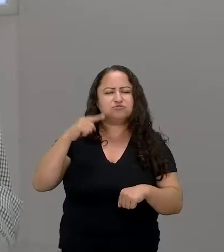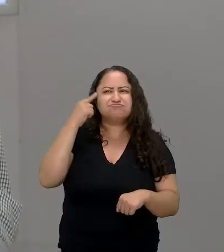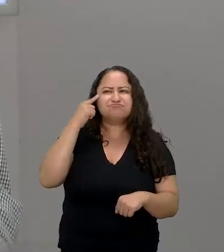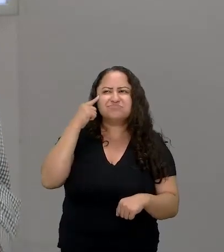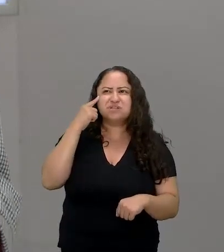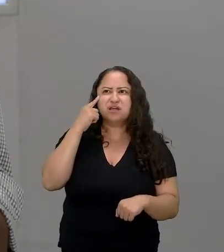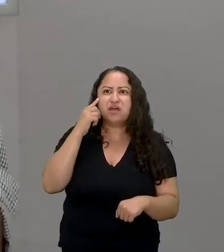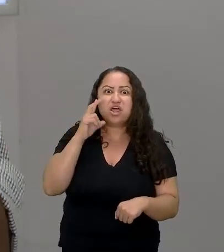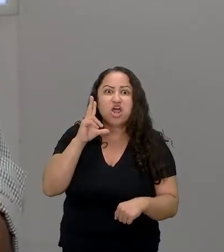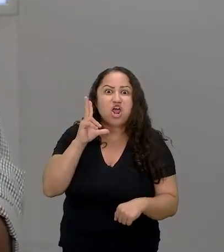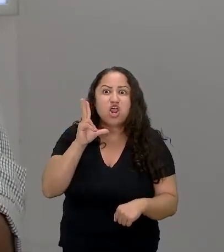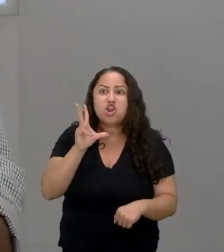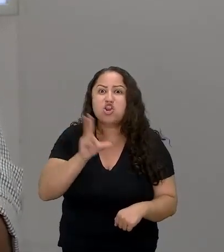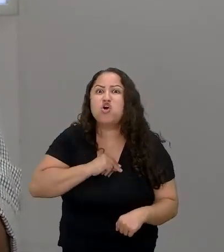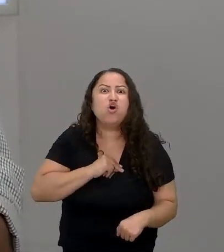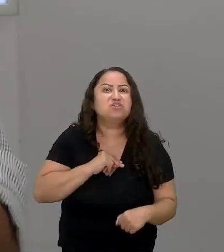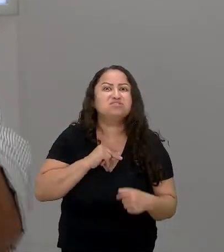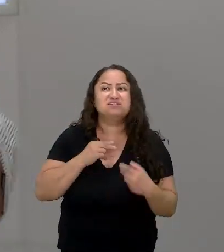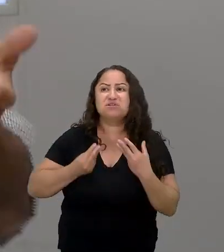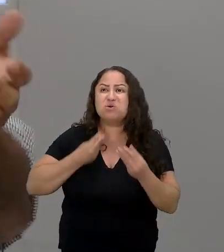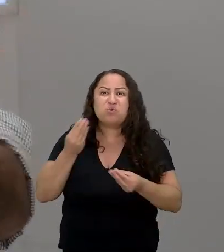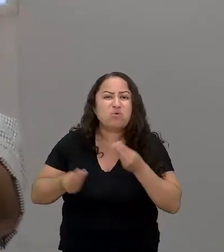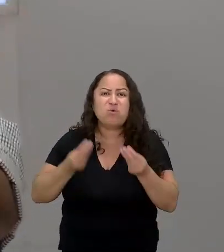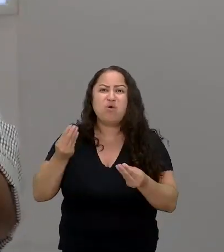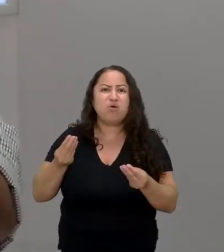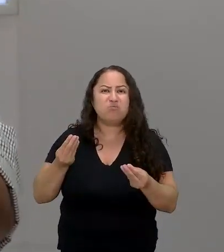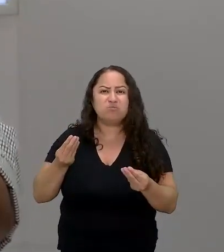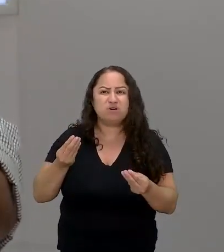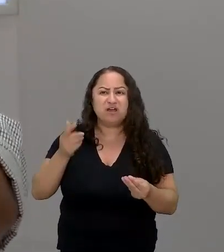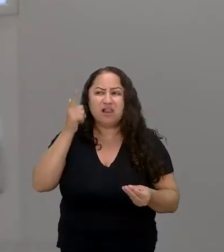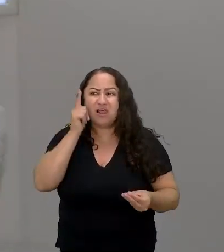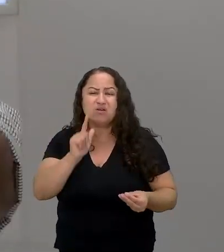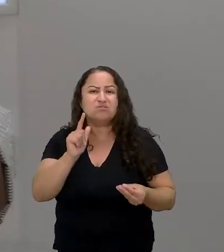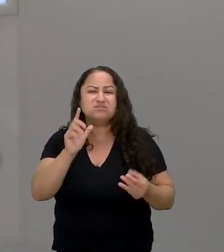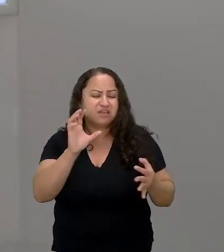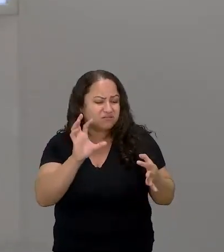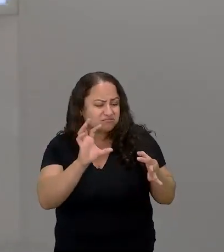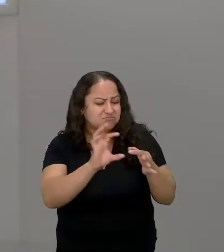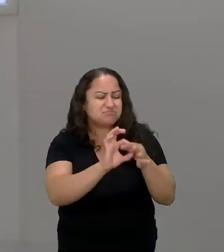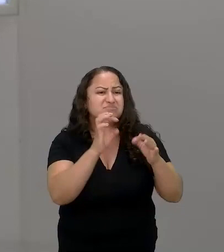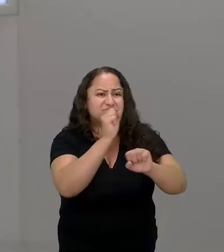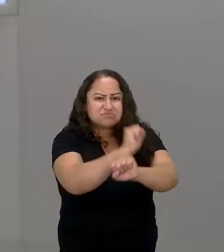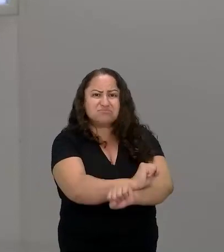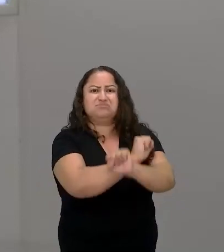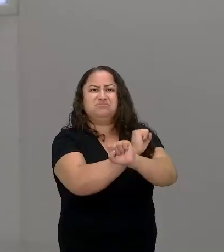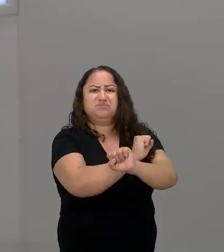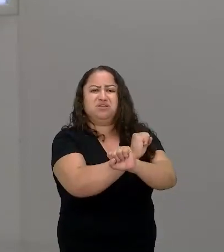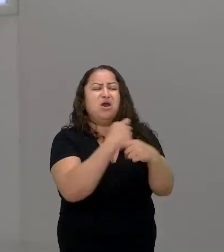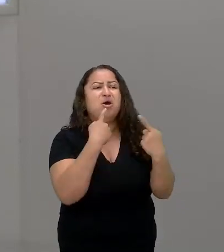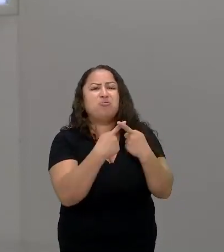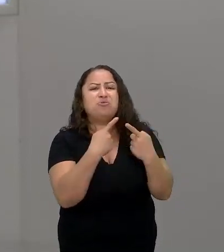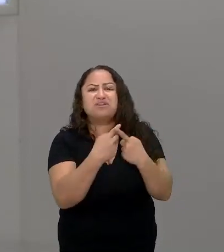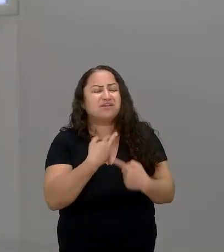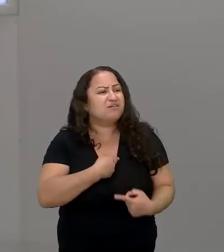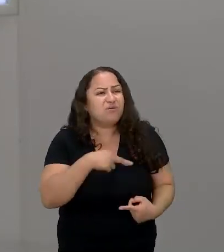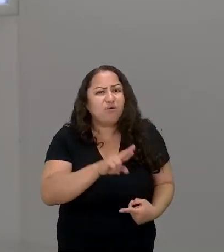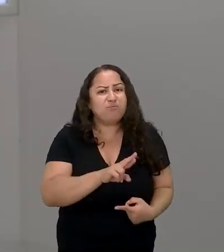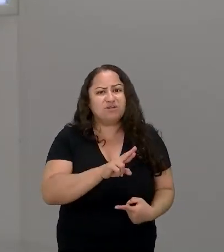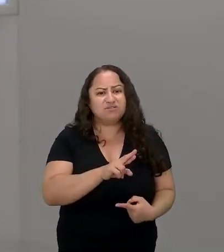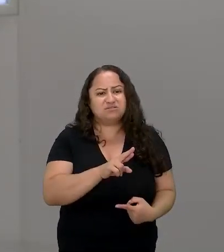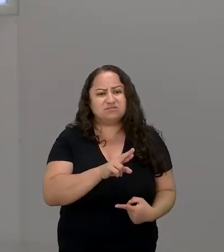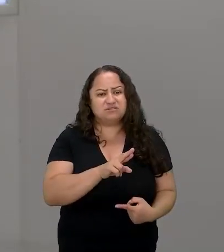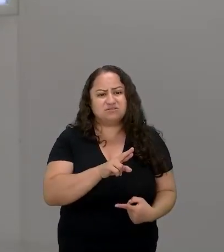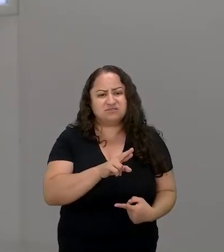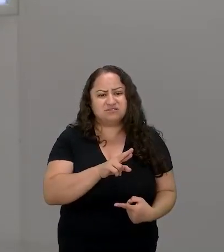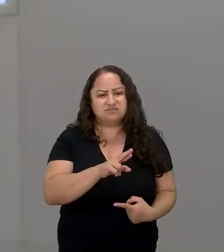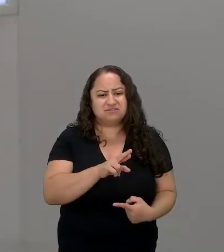indignação né assim ela ela acaba caindo na escravidão por conta de um de um romance né quem pediu a